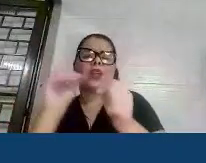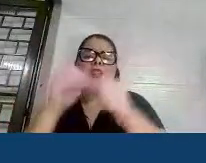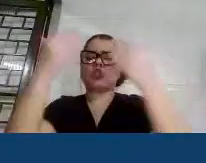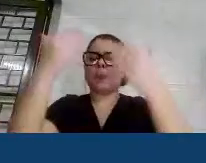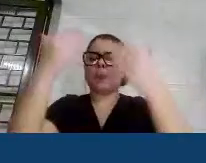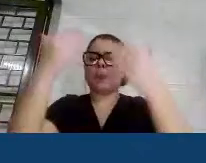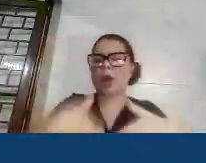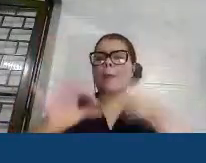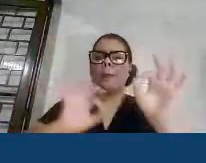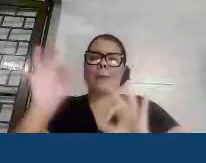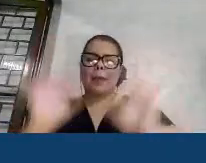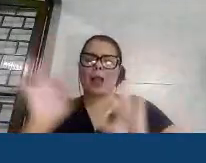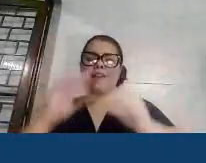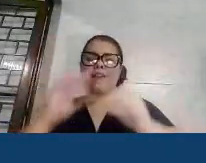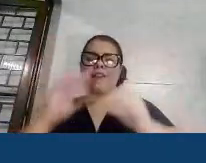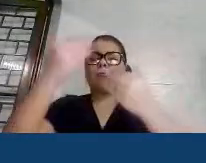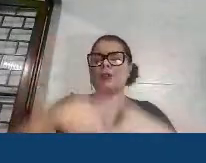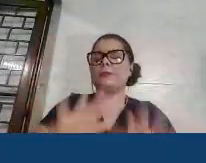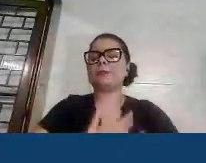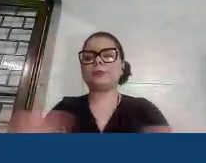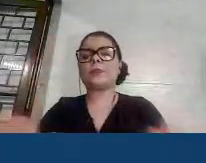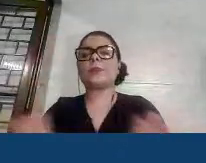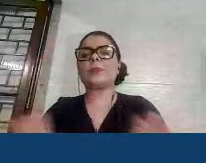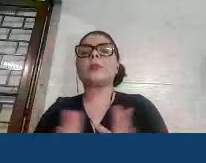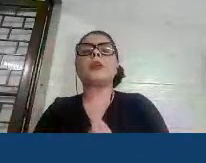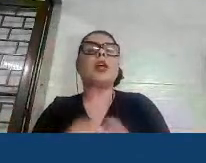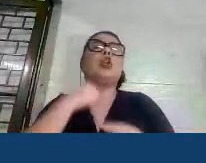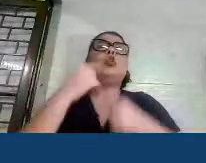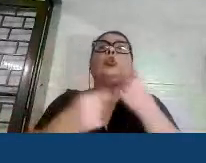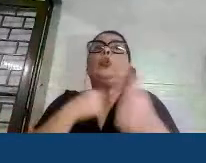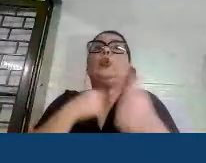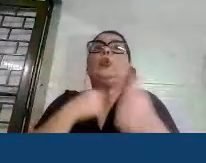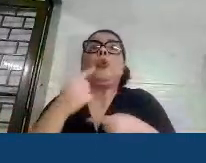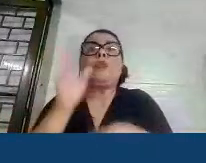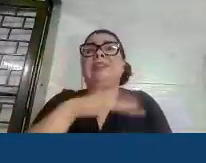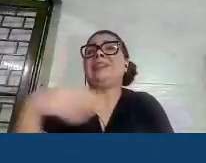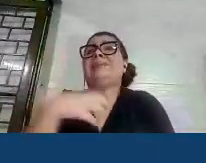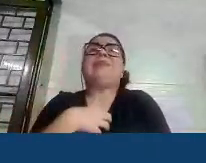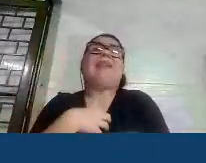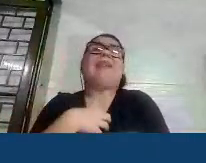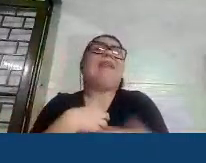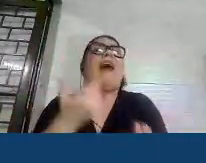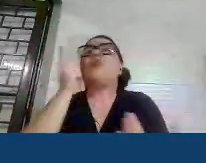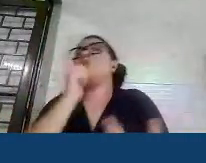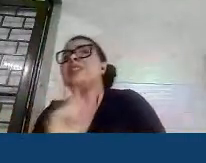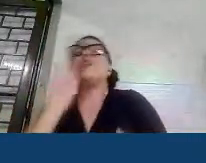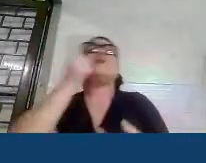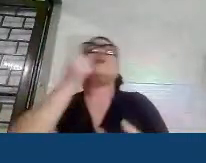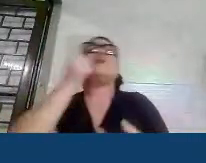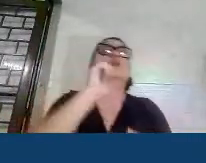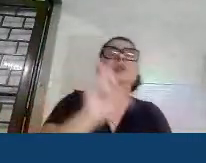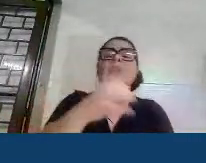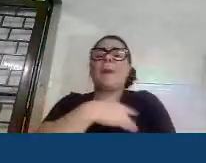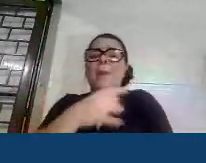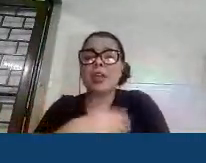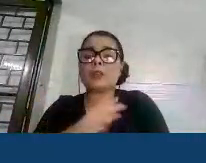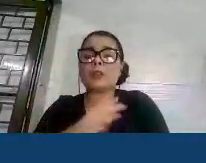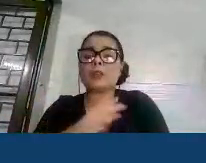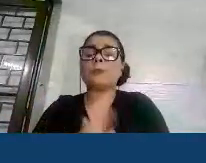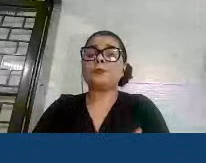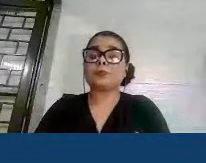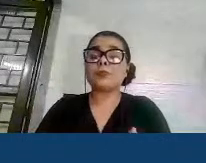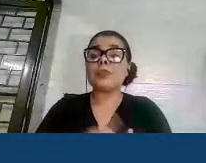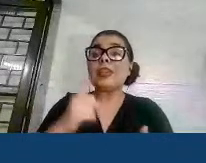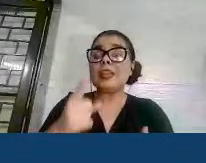preparava os simulados, preparava aquela dúvida, as crianças se sentindo incapazes, não, não vou conseguir. em aprovações,